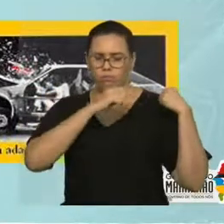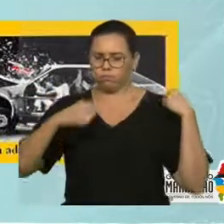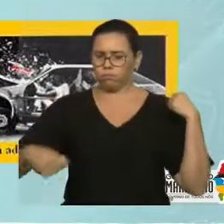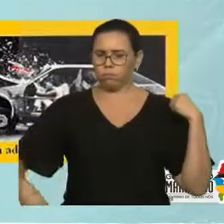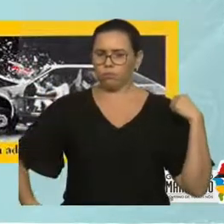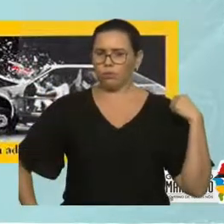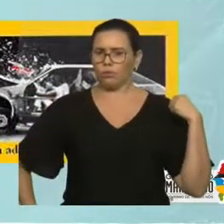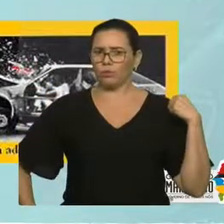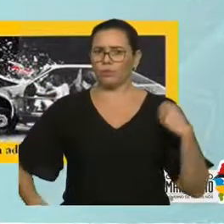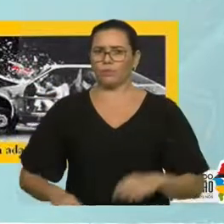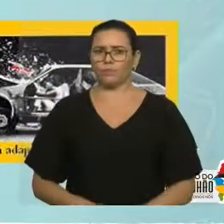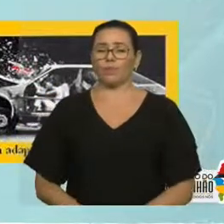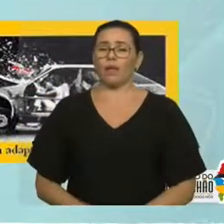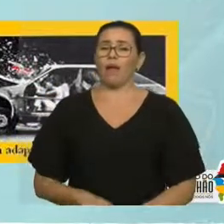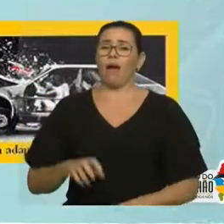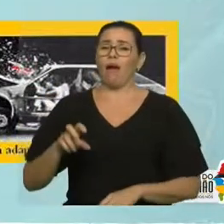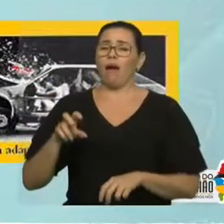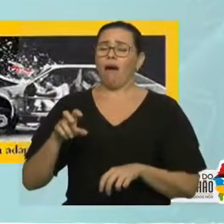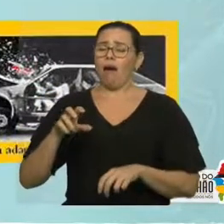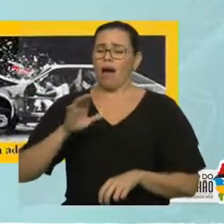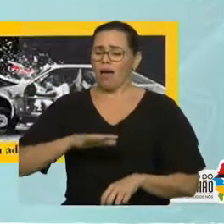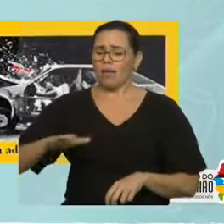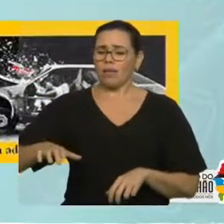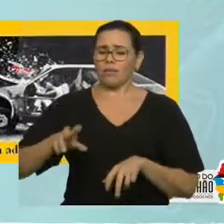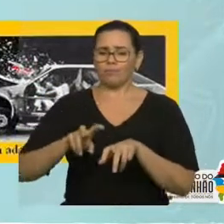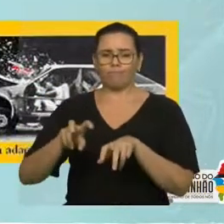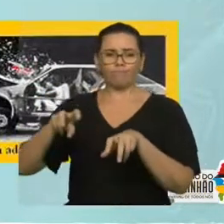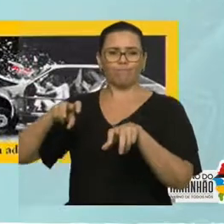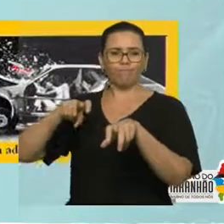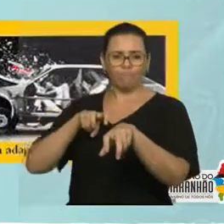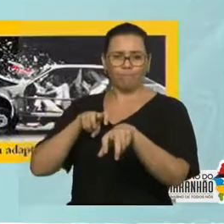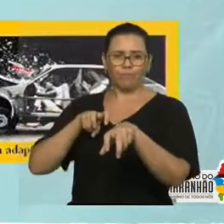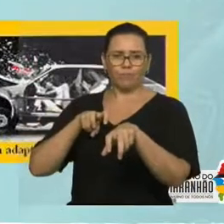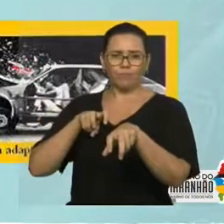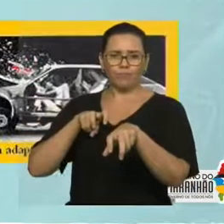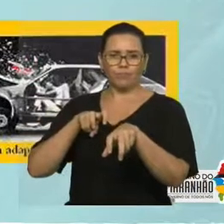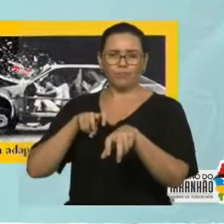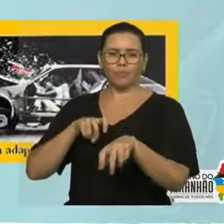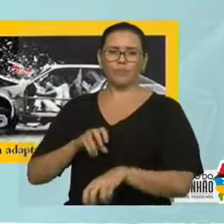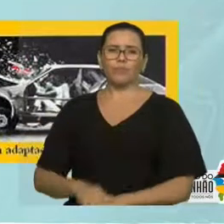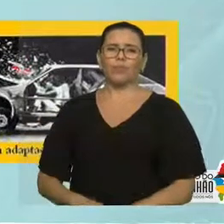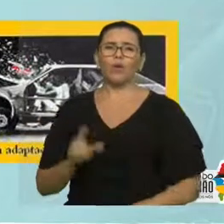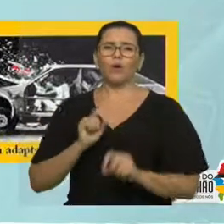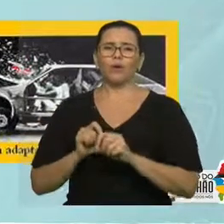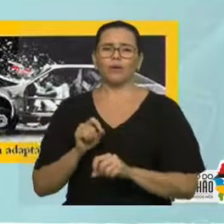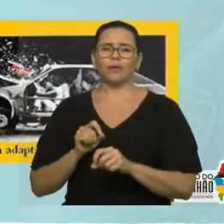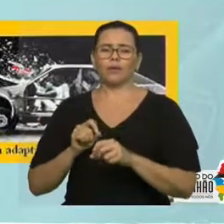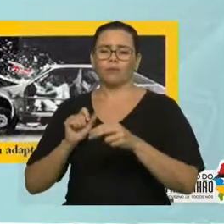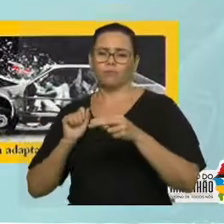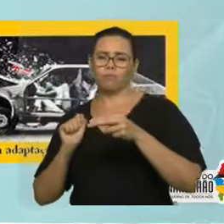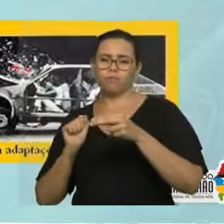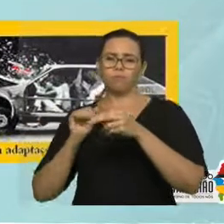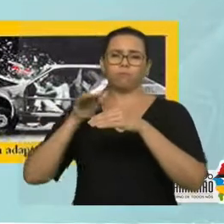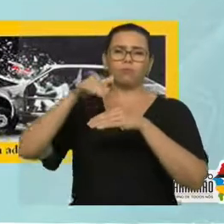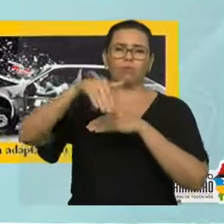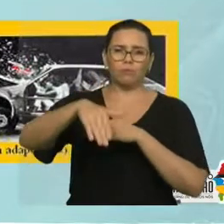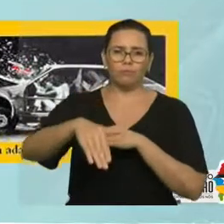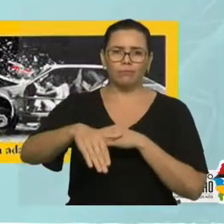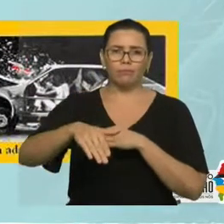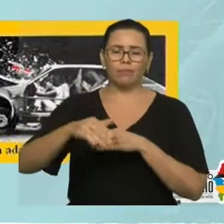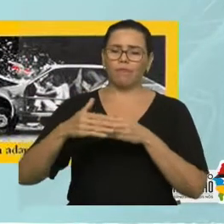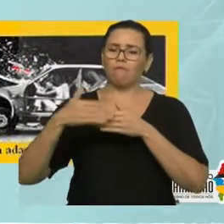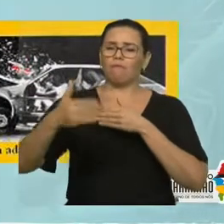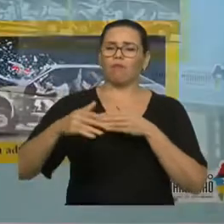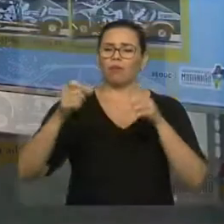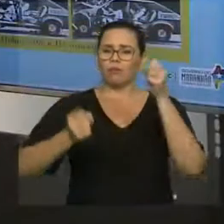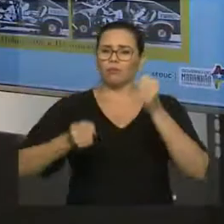criança que estava sentada no banco da frente, ao lado do motorista, bate no para-brisa e é arremessada para fora do carro. Então, aqui eu